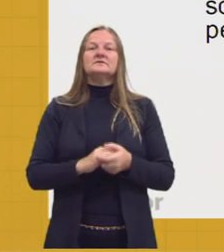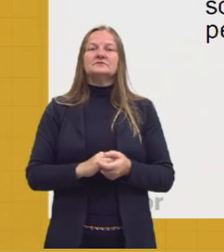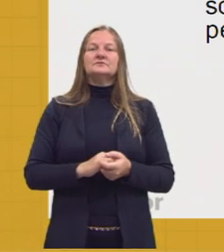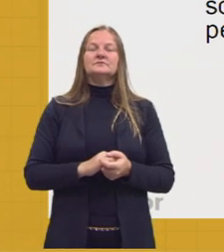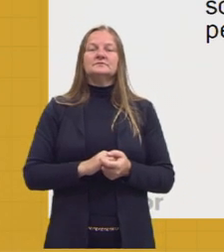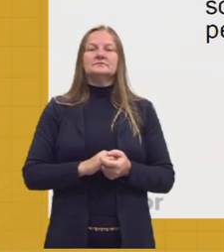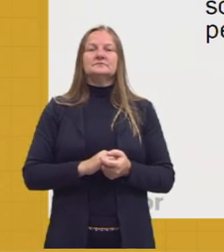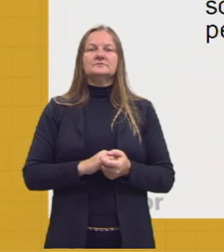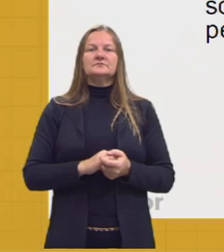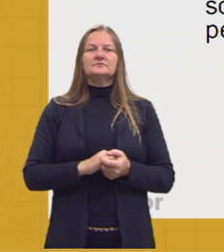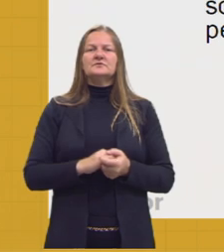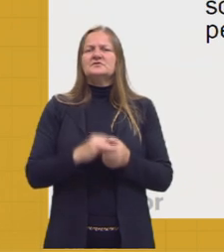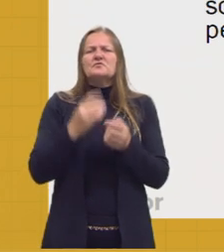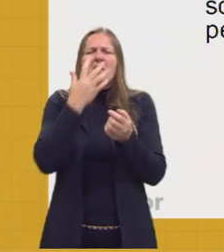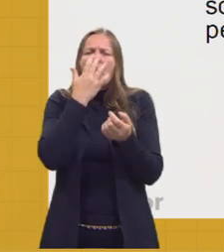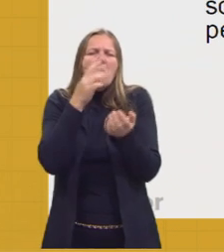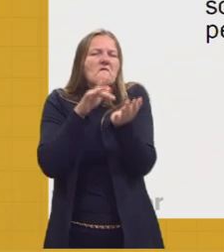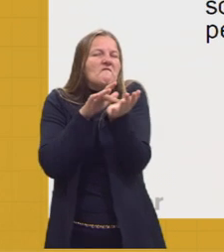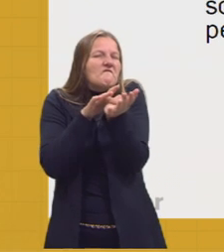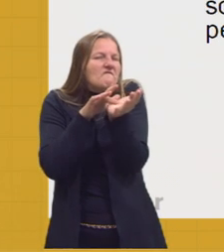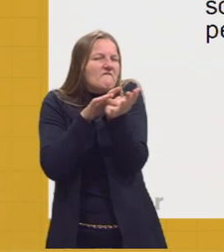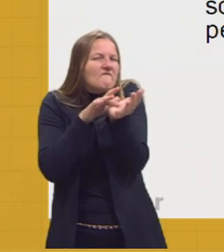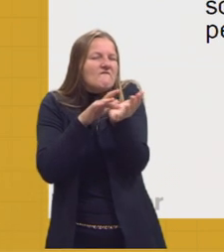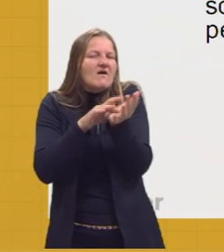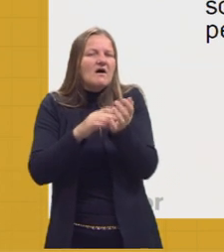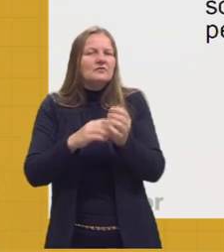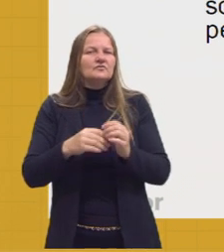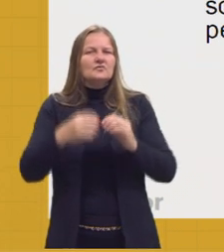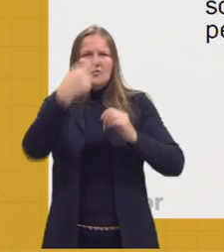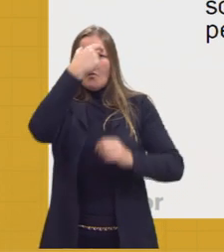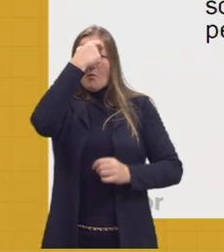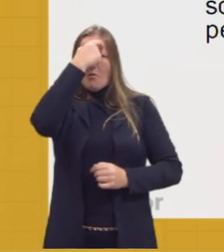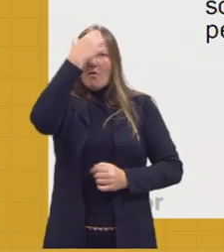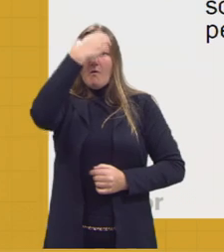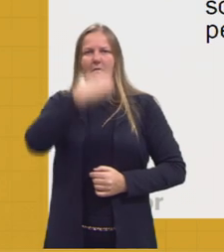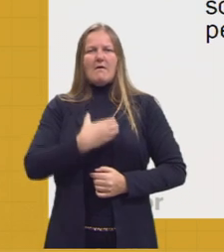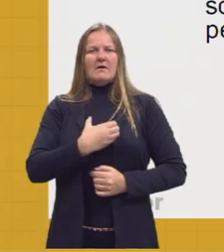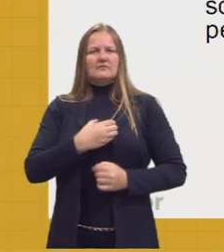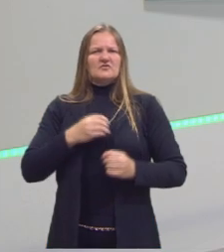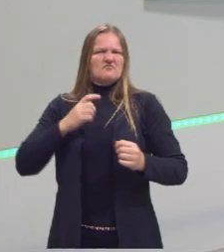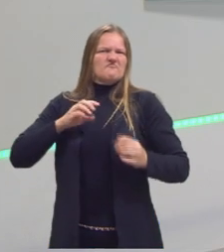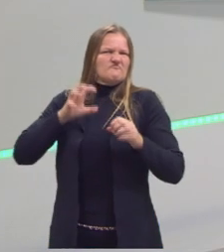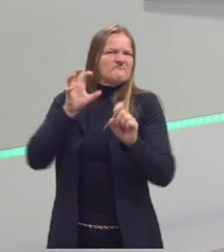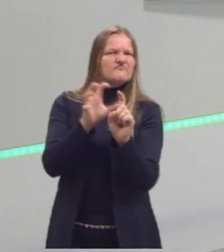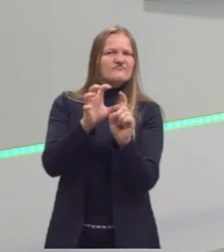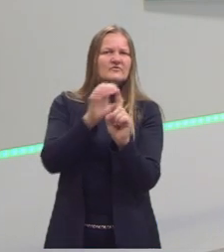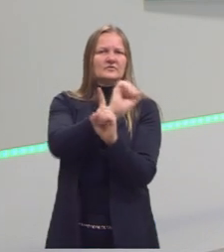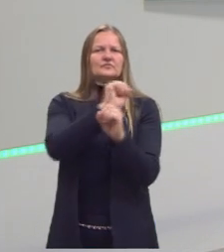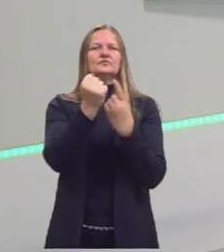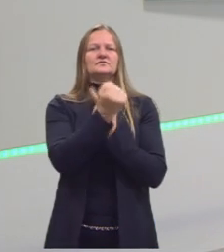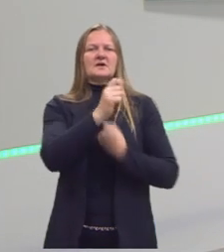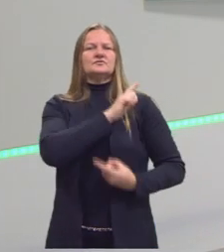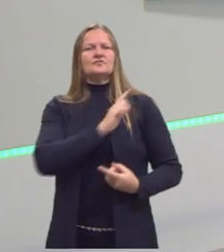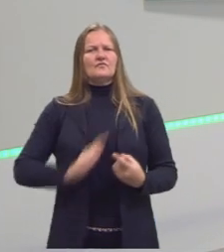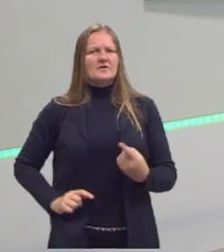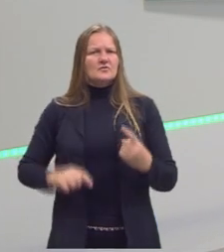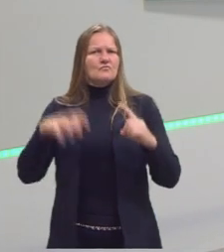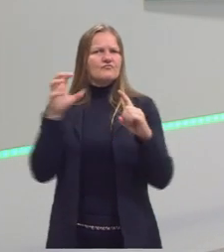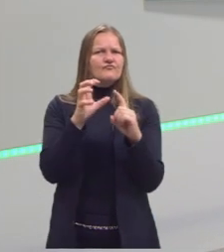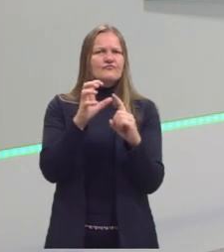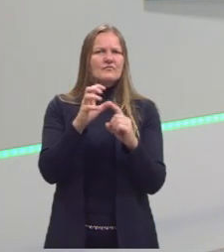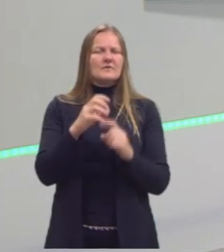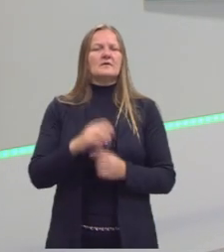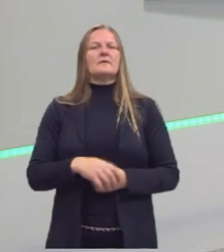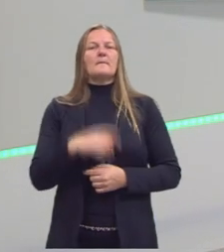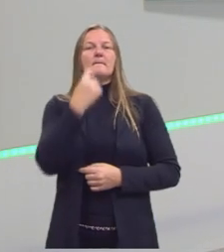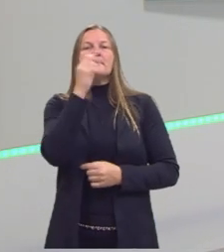falsas, que são sem caráter, e ele ataca o governo, ele ataca a sociedade, então, ele é chamado de boca